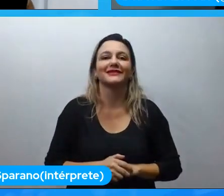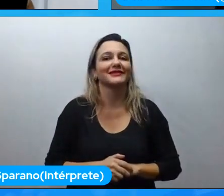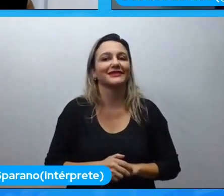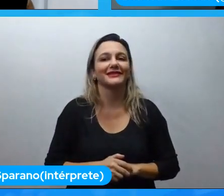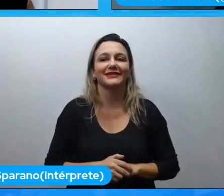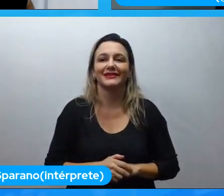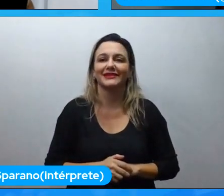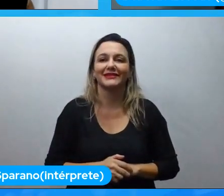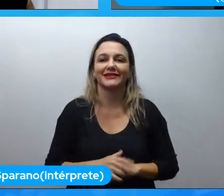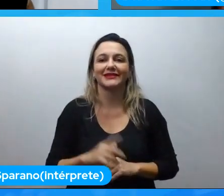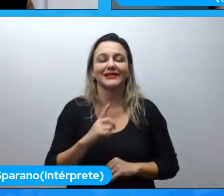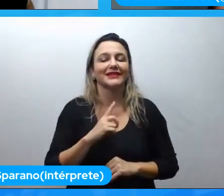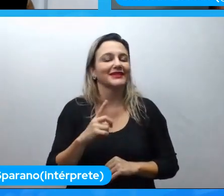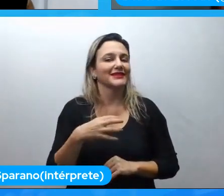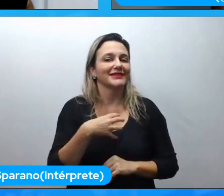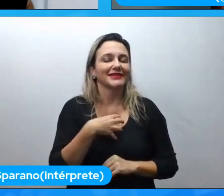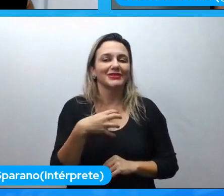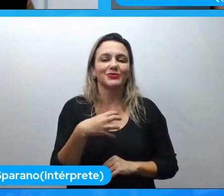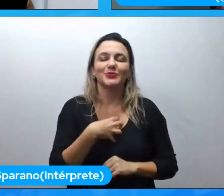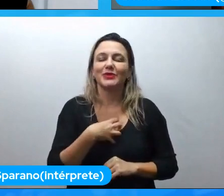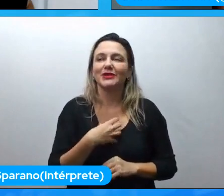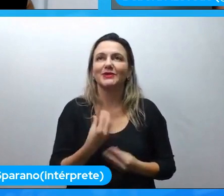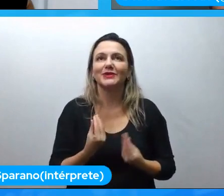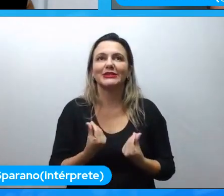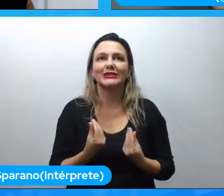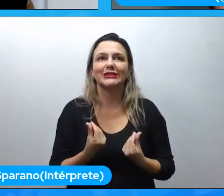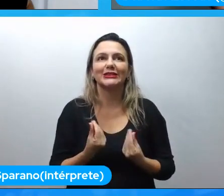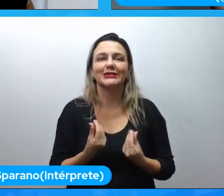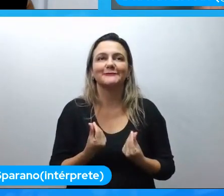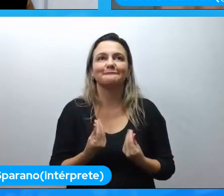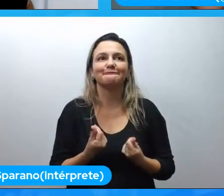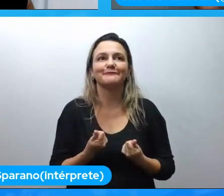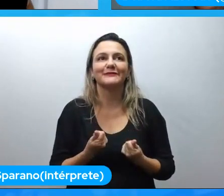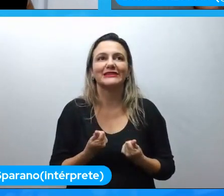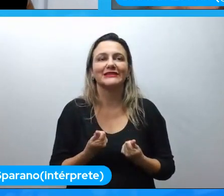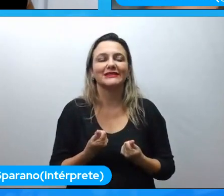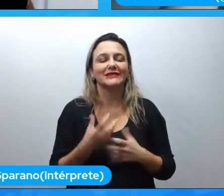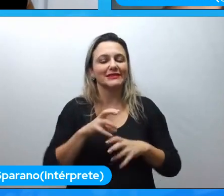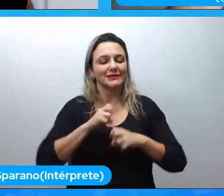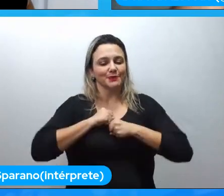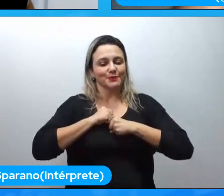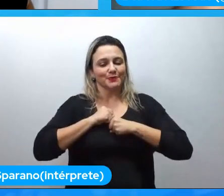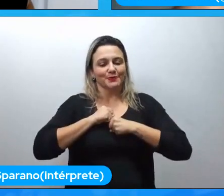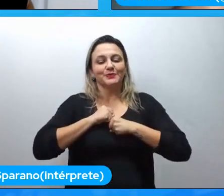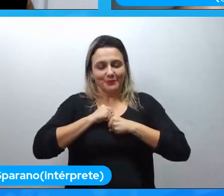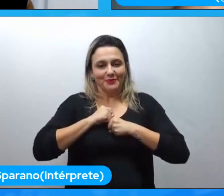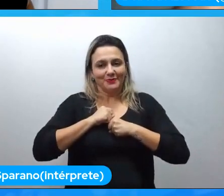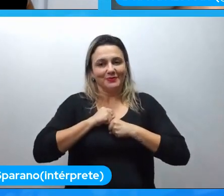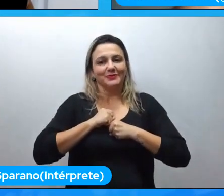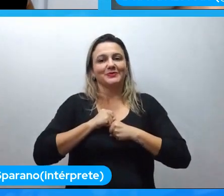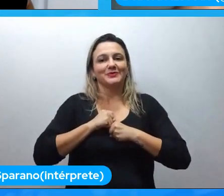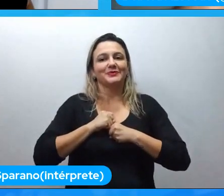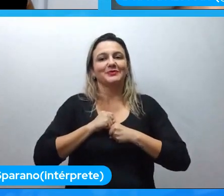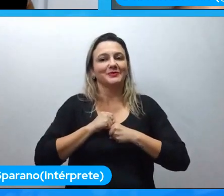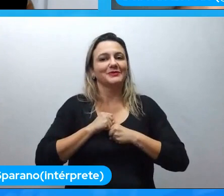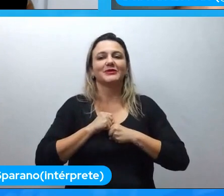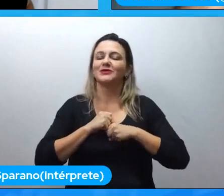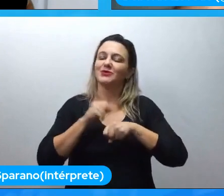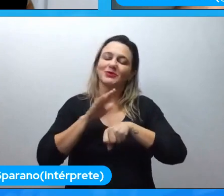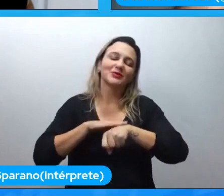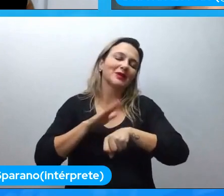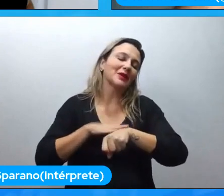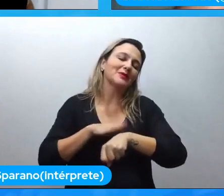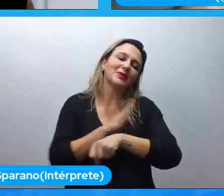esse sentimento assim que fica né e perpassa assim com todo todo o tempo que passou